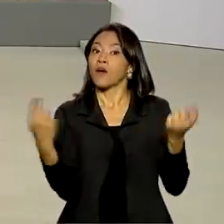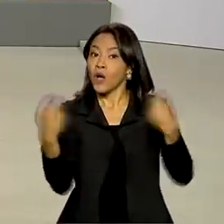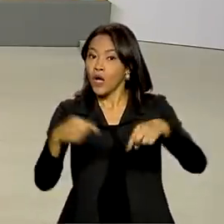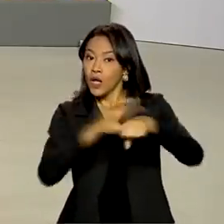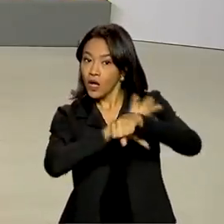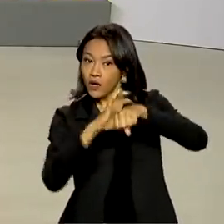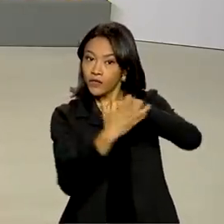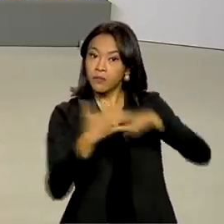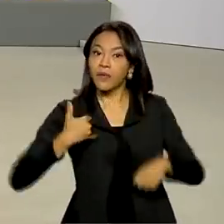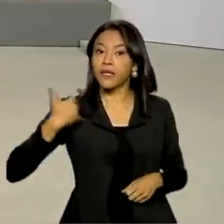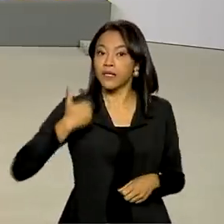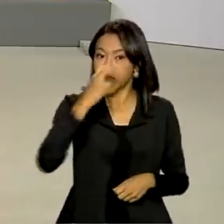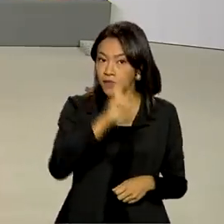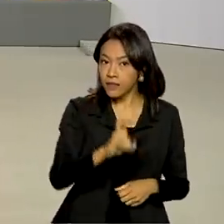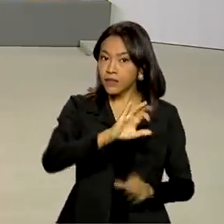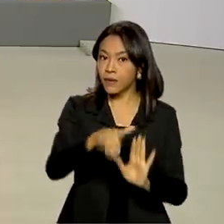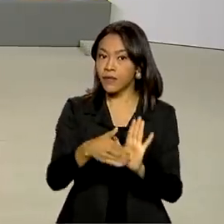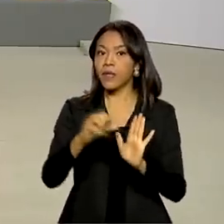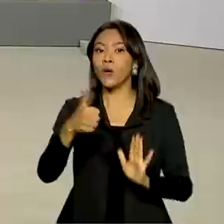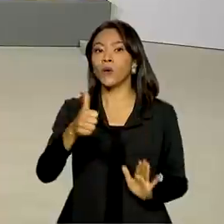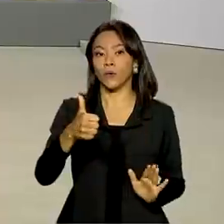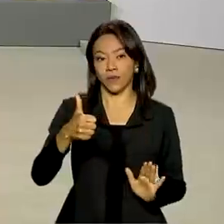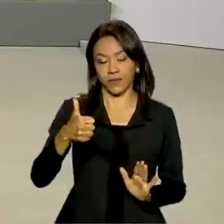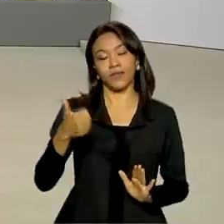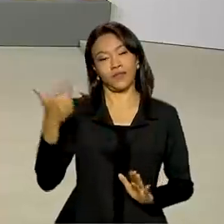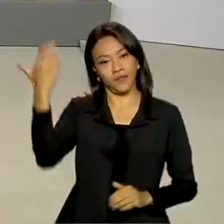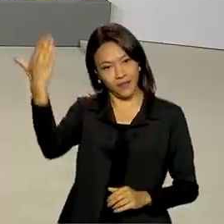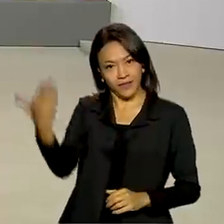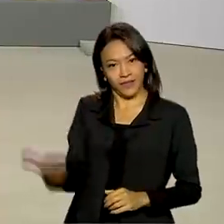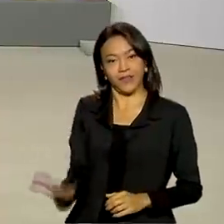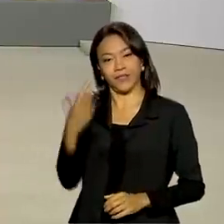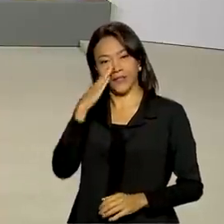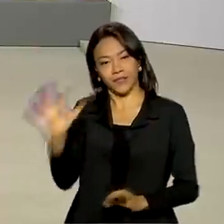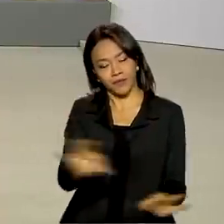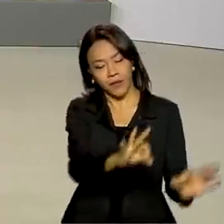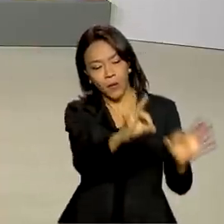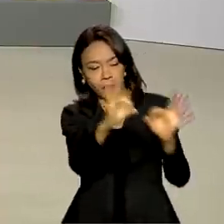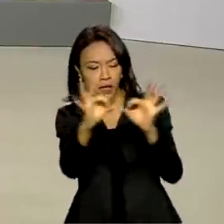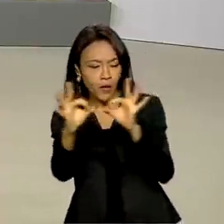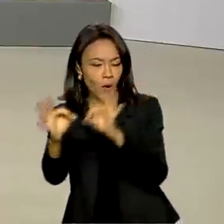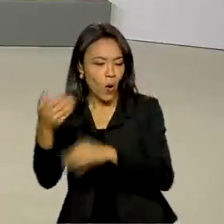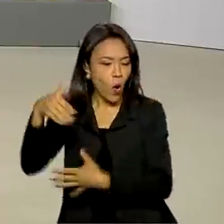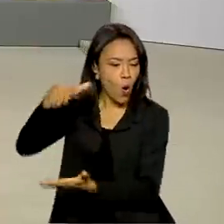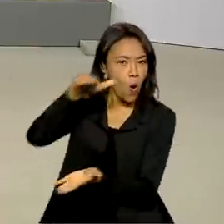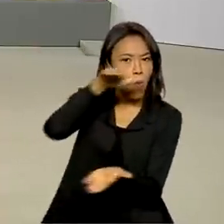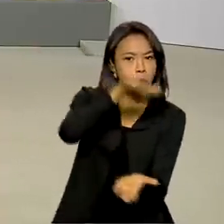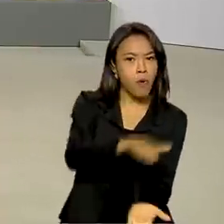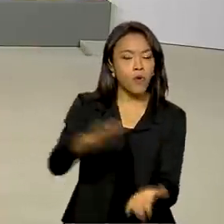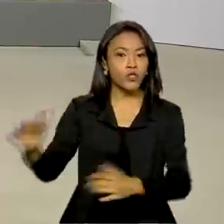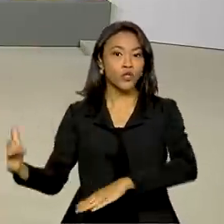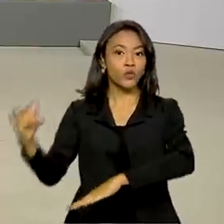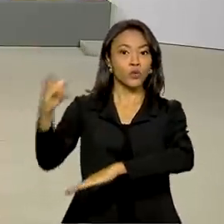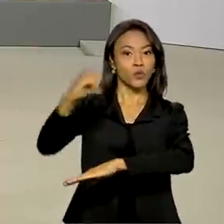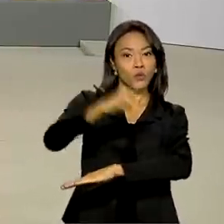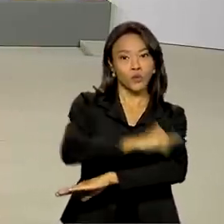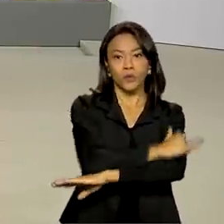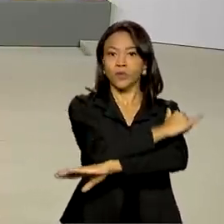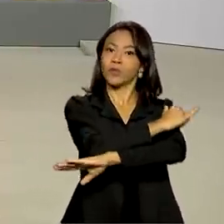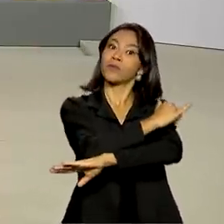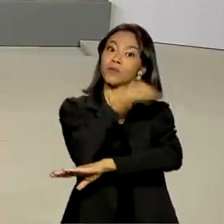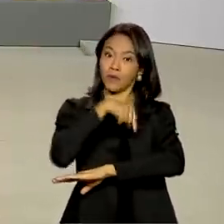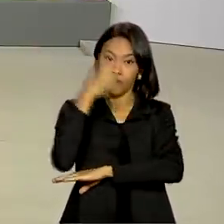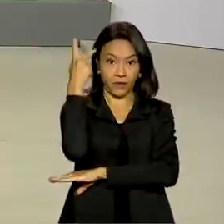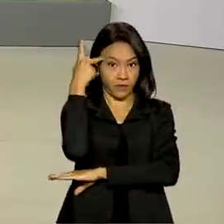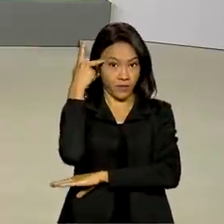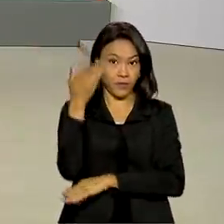a 11 anos de idade. O repórter Dimas Soldi acompanhou o desembarque da carga no aeroporto de Viracopos, em Campinas,